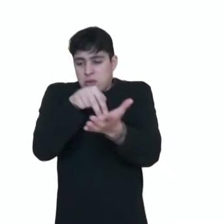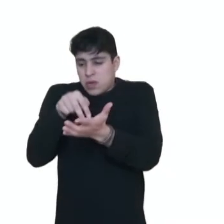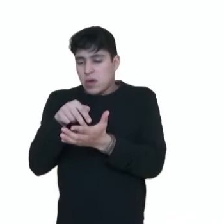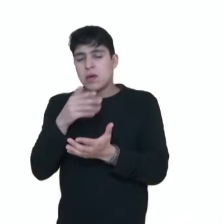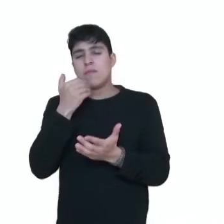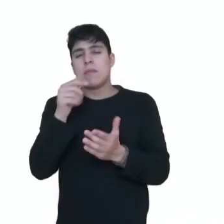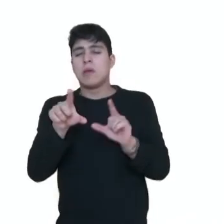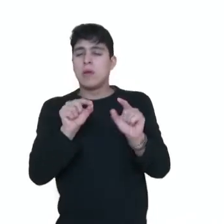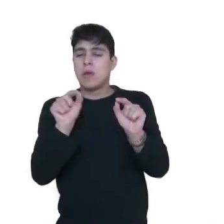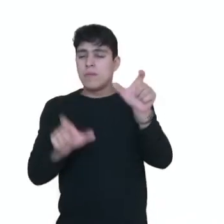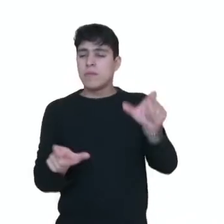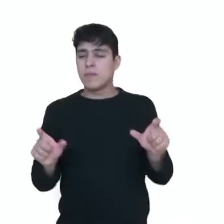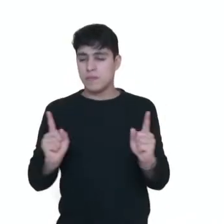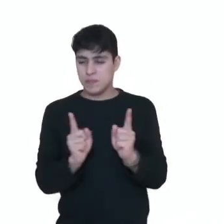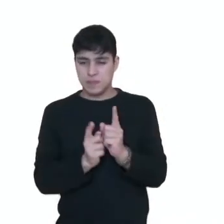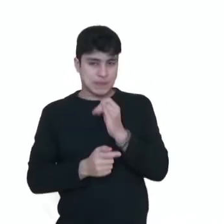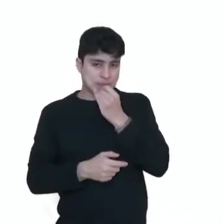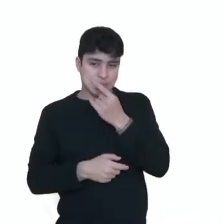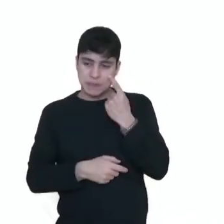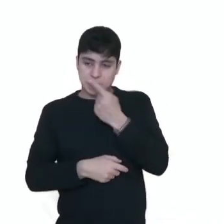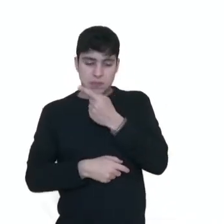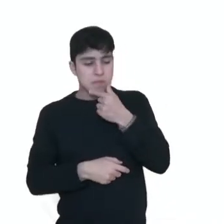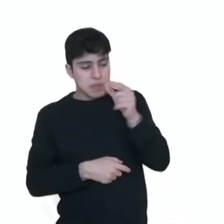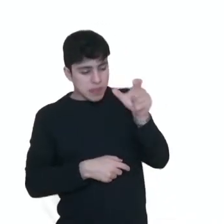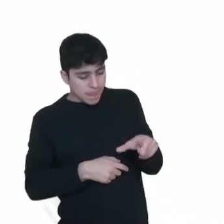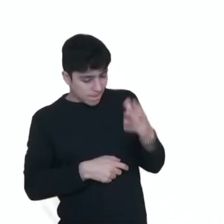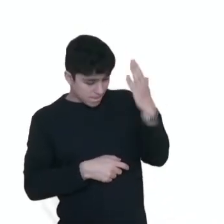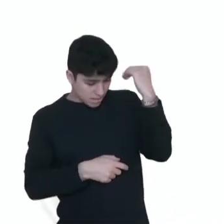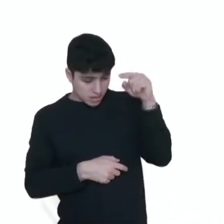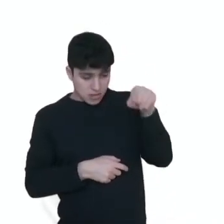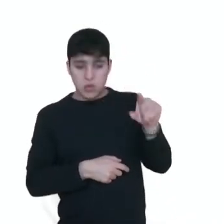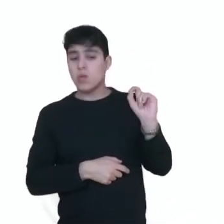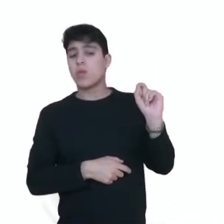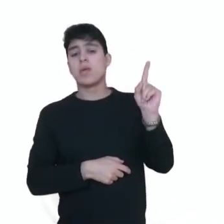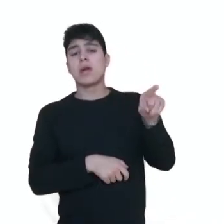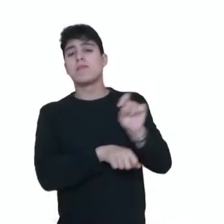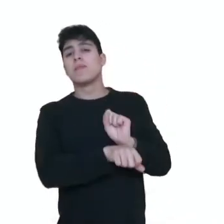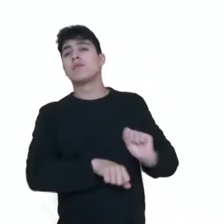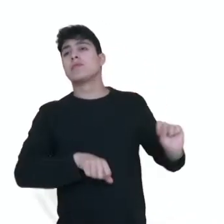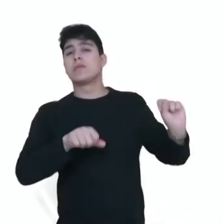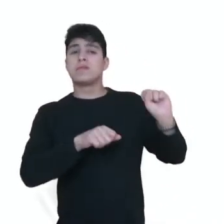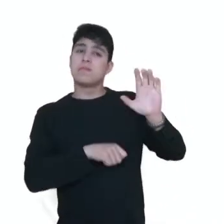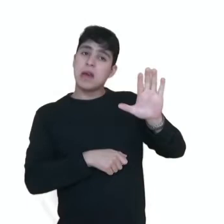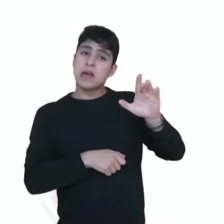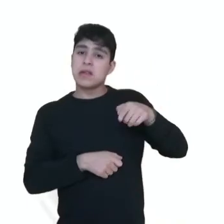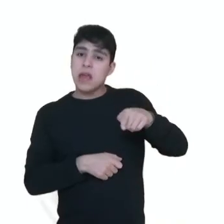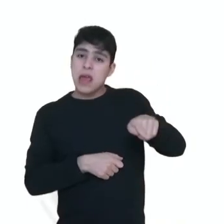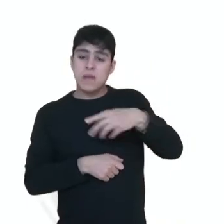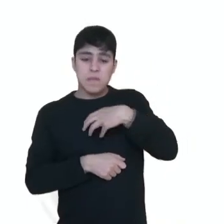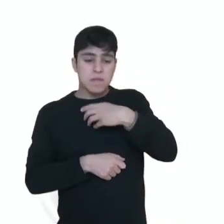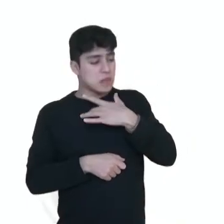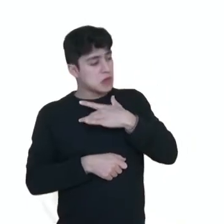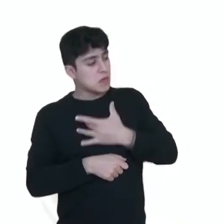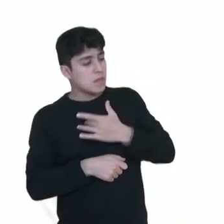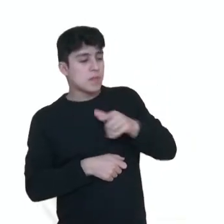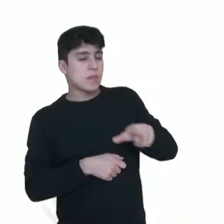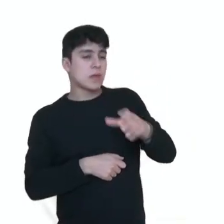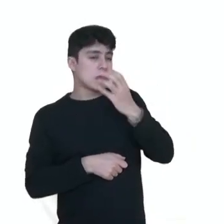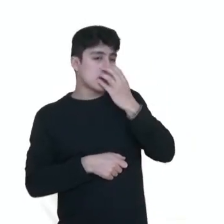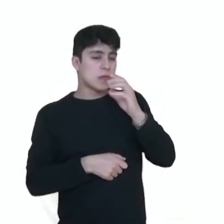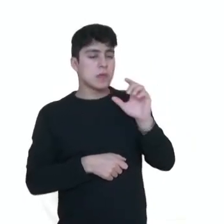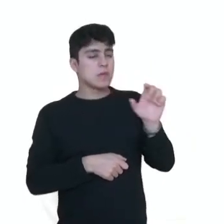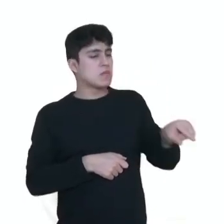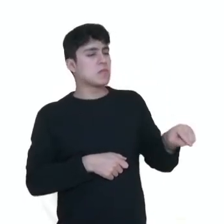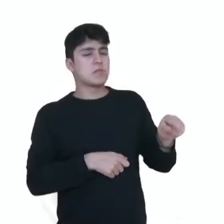poucos personagens, né? Olha o exemplo. O menino sabia que aquilo era impossível. Mesmo assim, sentiu pena do cachorro. Um